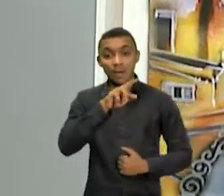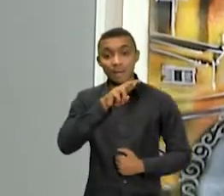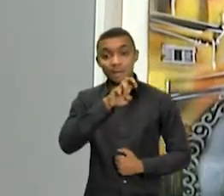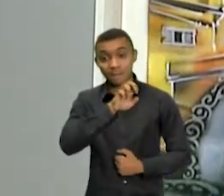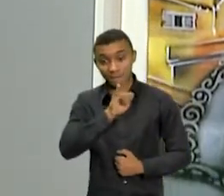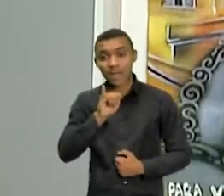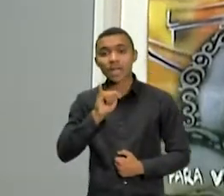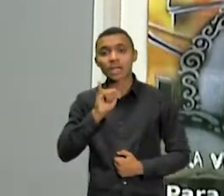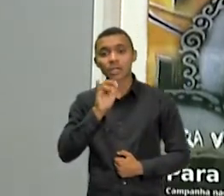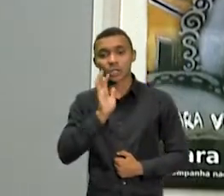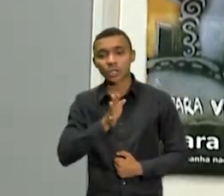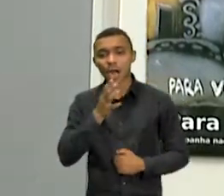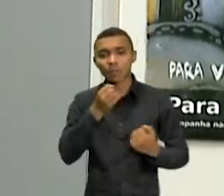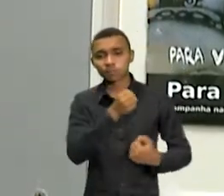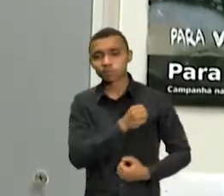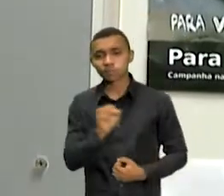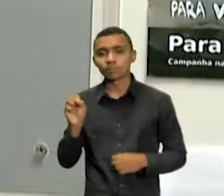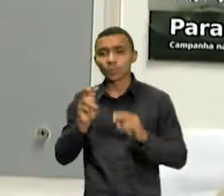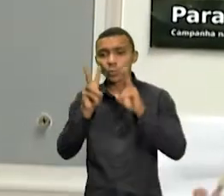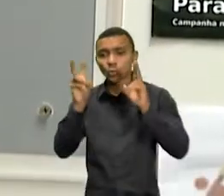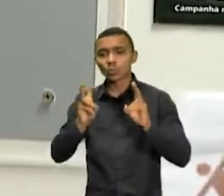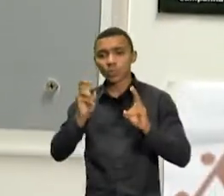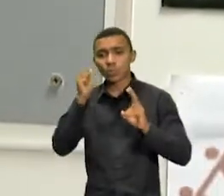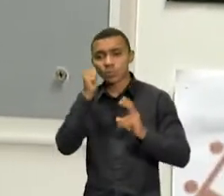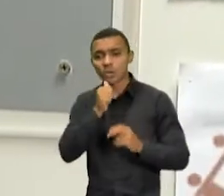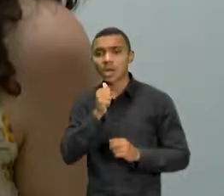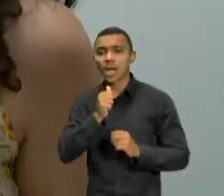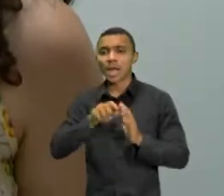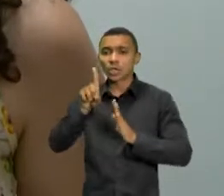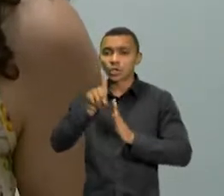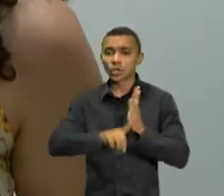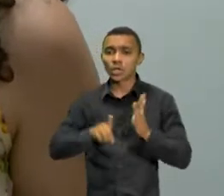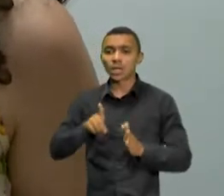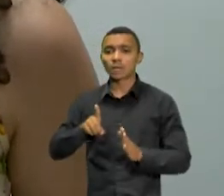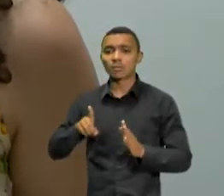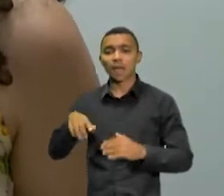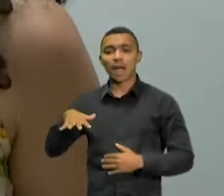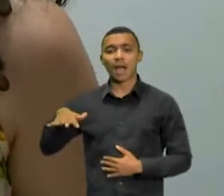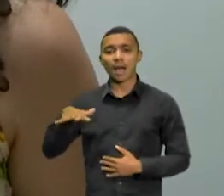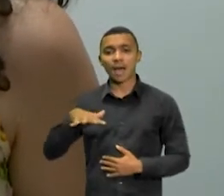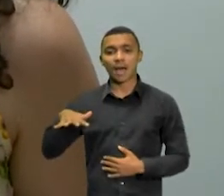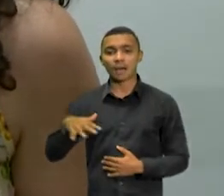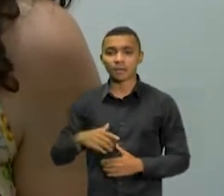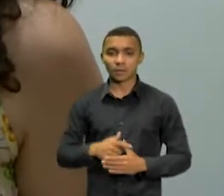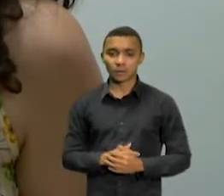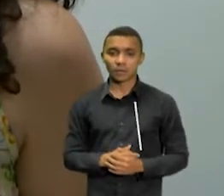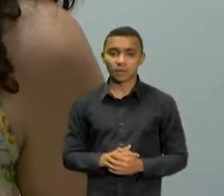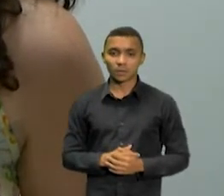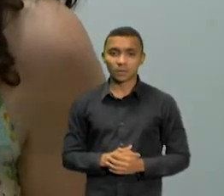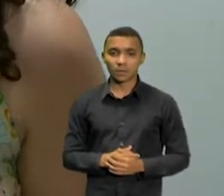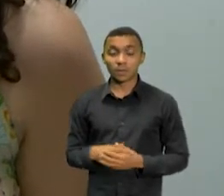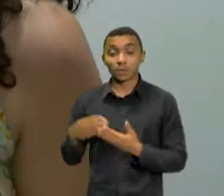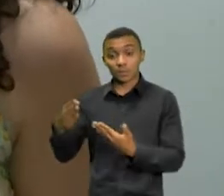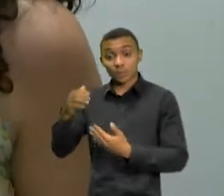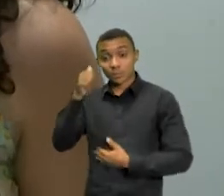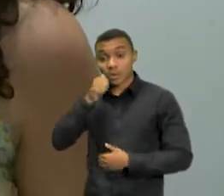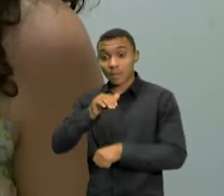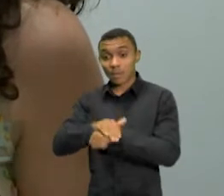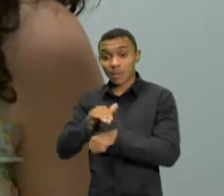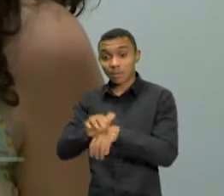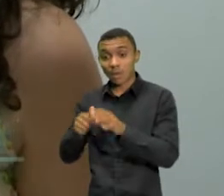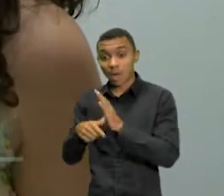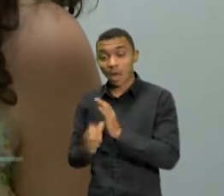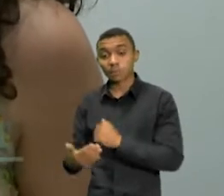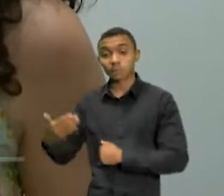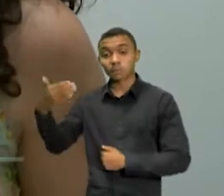defesa das mulheres ativistas de direitos territoriais. Inicialmente, elas procuram a gente, a gente realiza